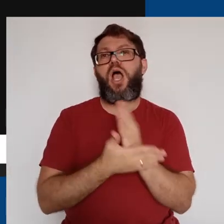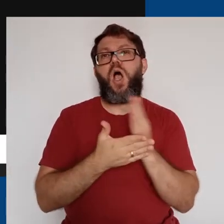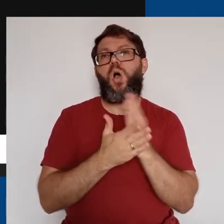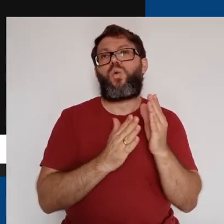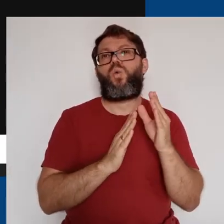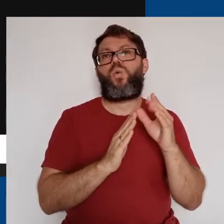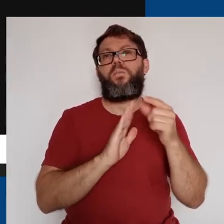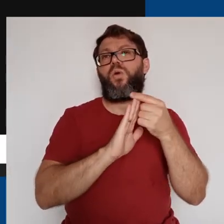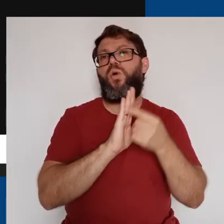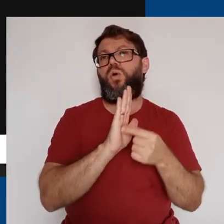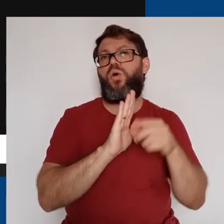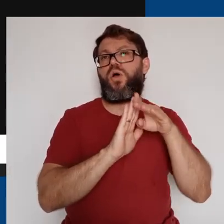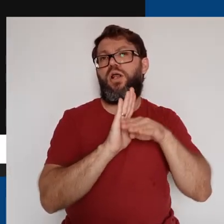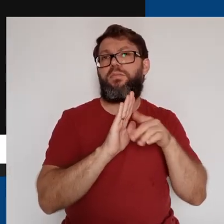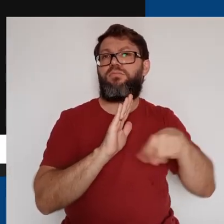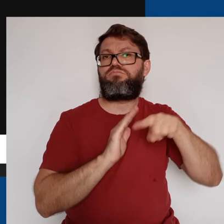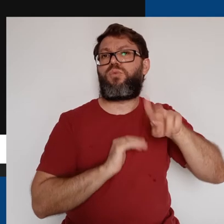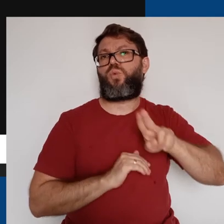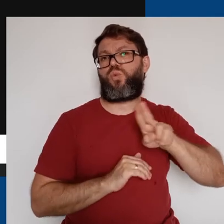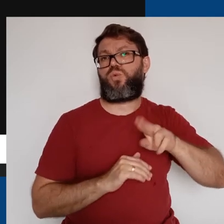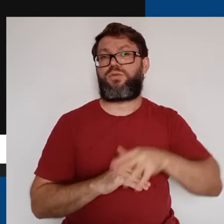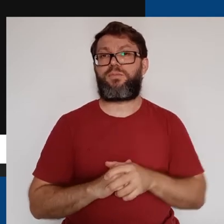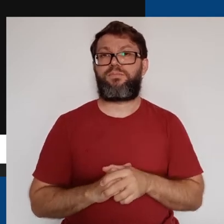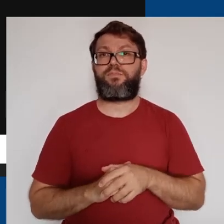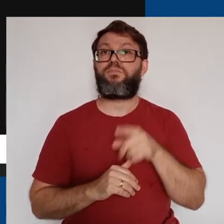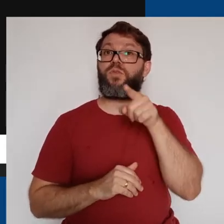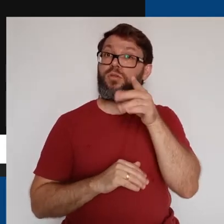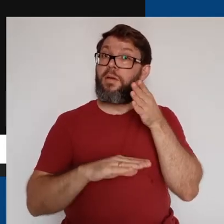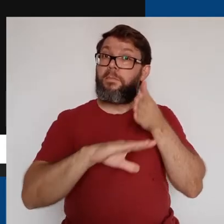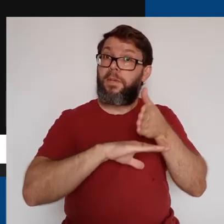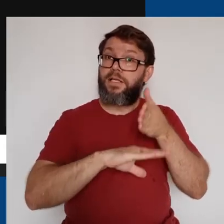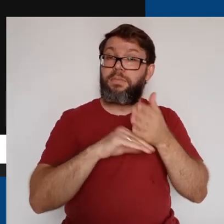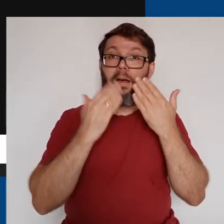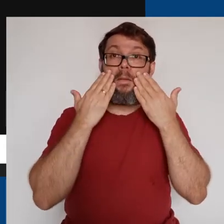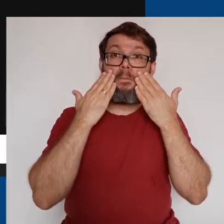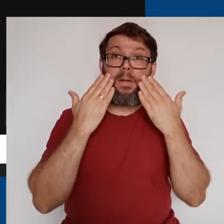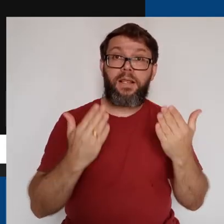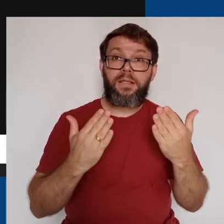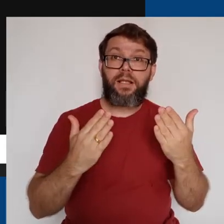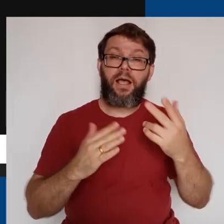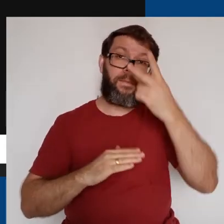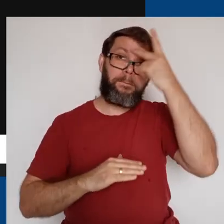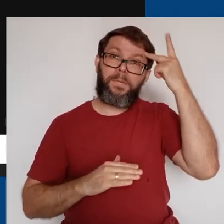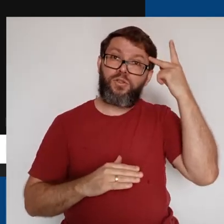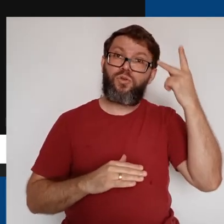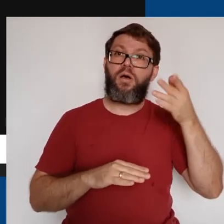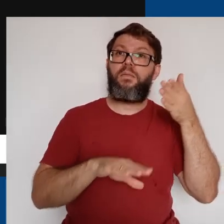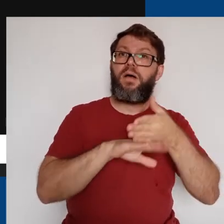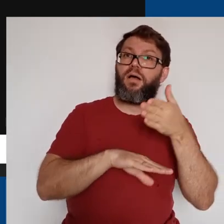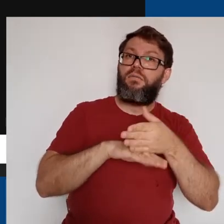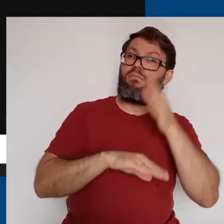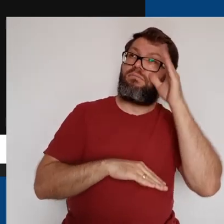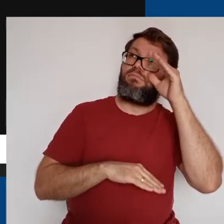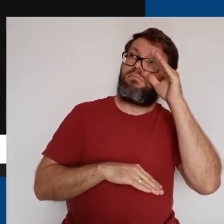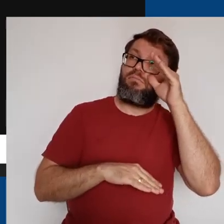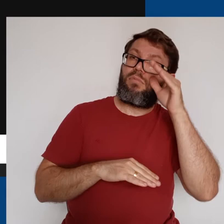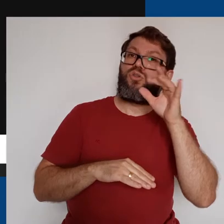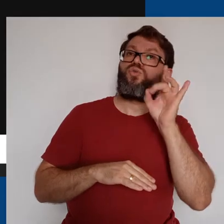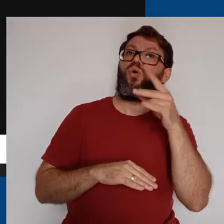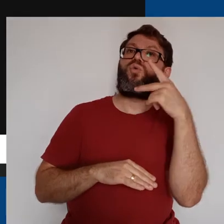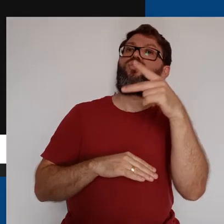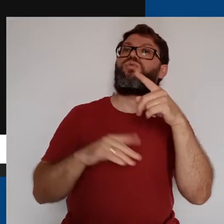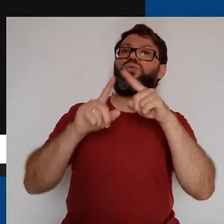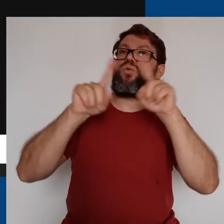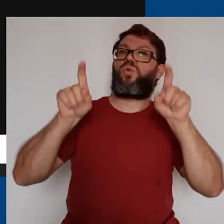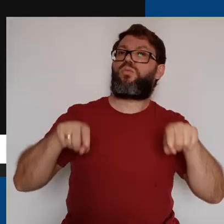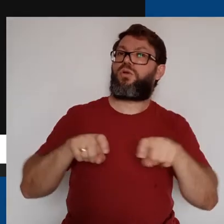a janela de algum programa que estejamos utilizando. Quando você participa para apresentar, as pessoas que estão na